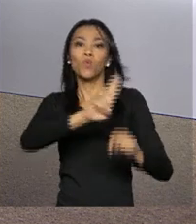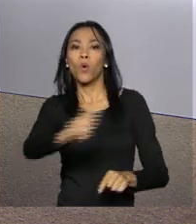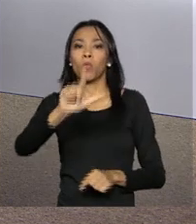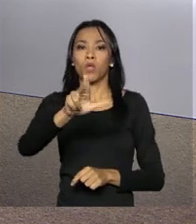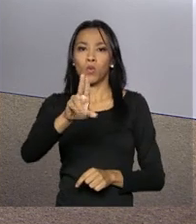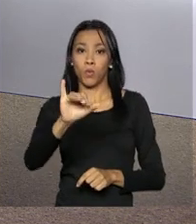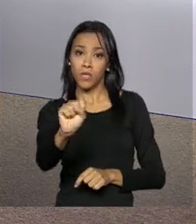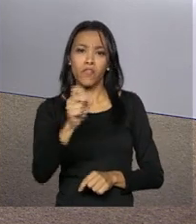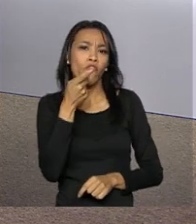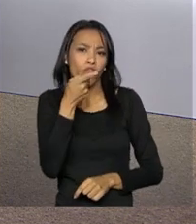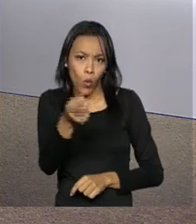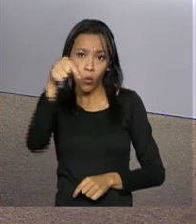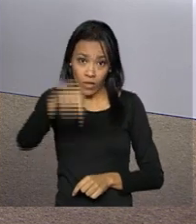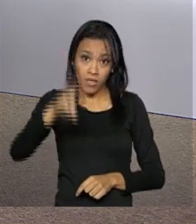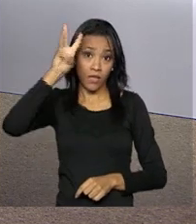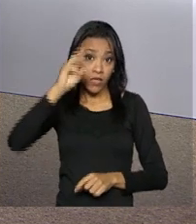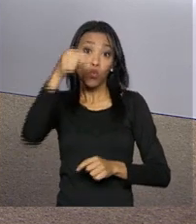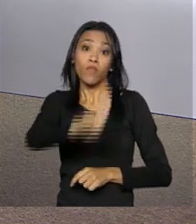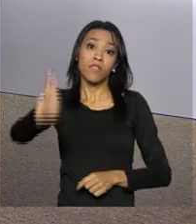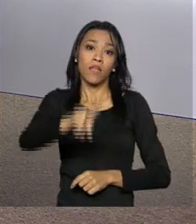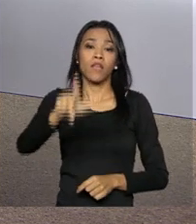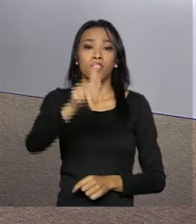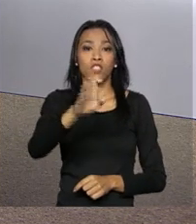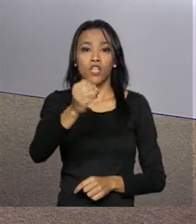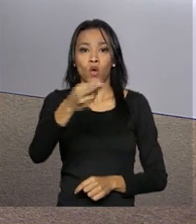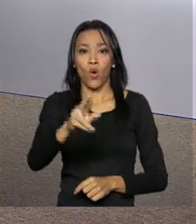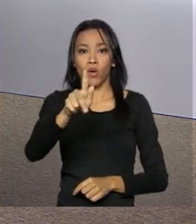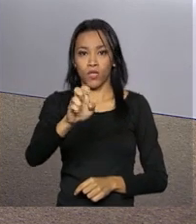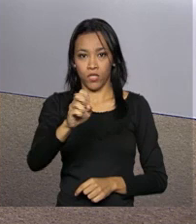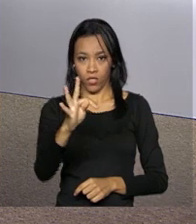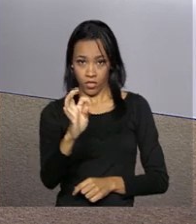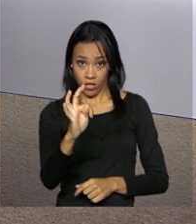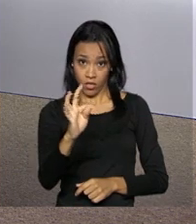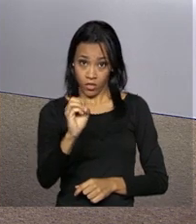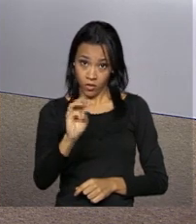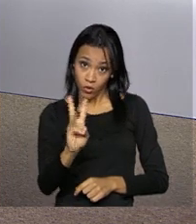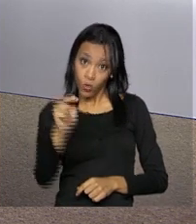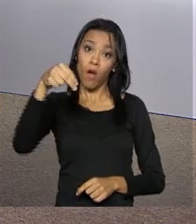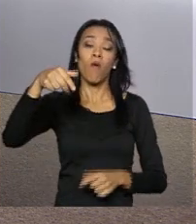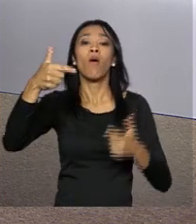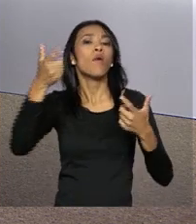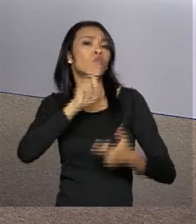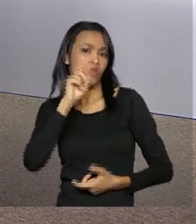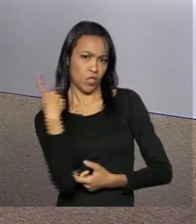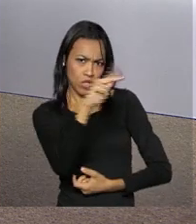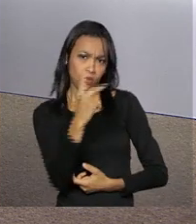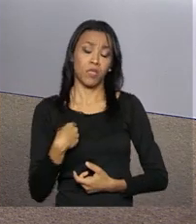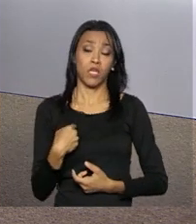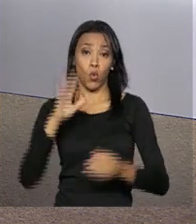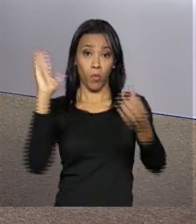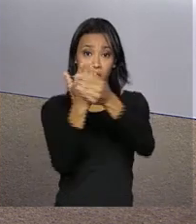Luiz Almagro, disse nesta terça-feira, na Universidade de Georgetown, em Washington, que a abertura de um processo de impeachment contra a